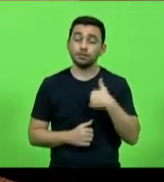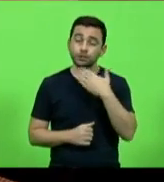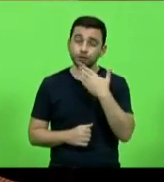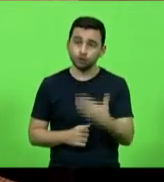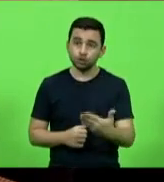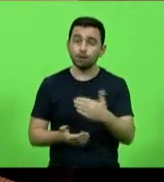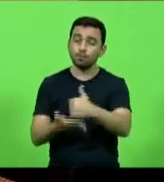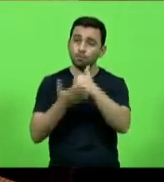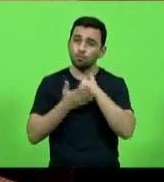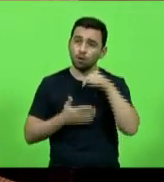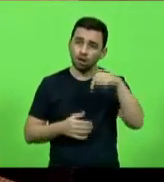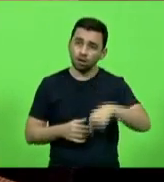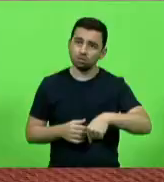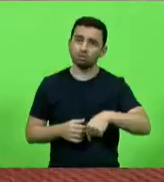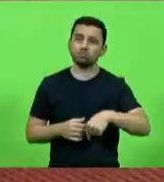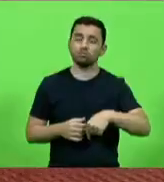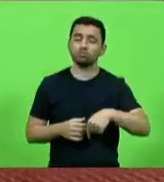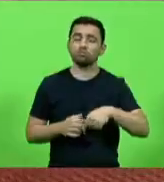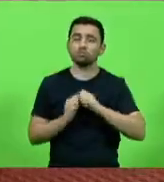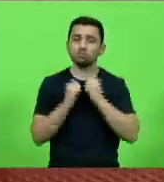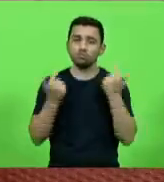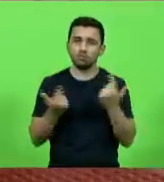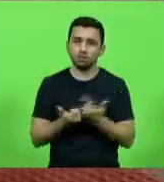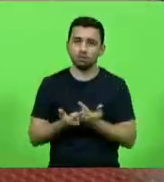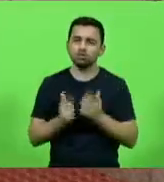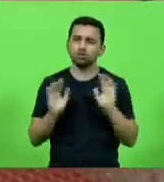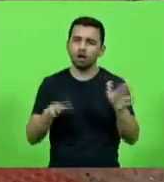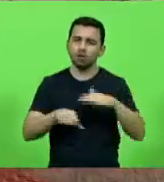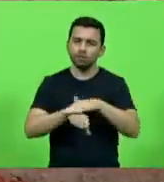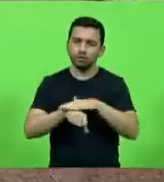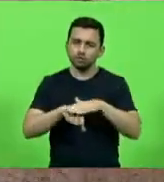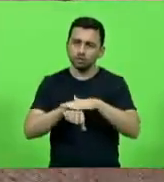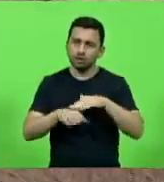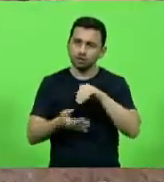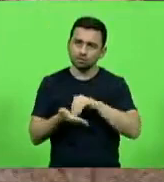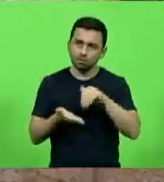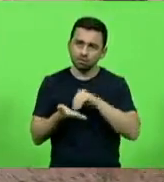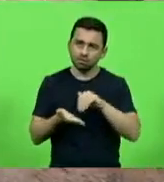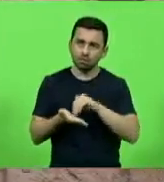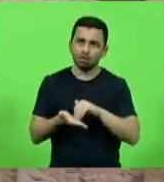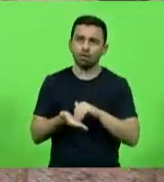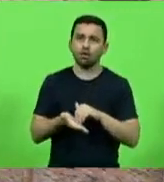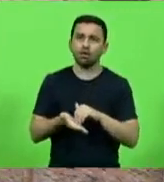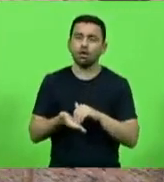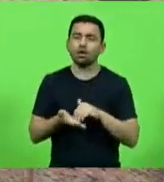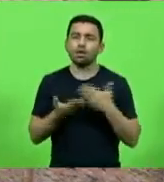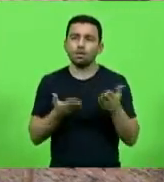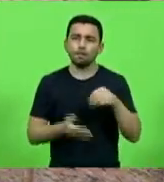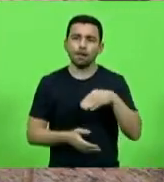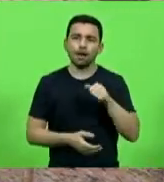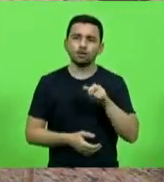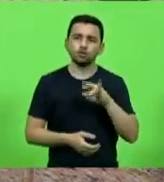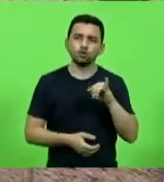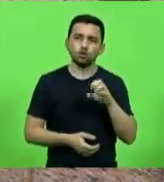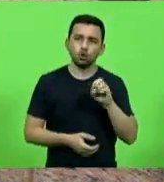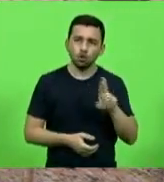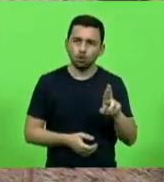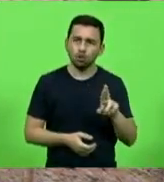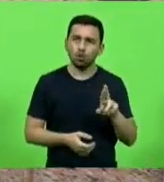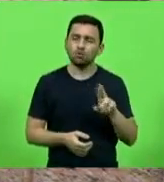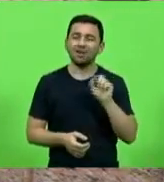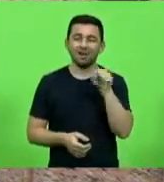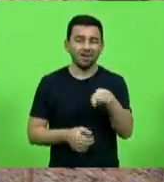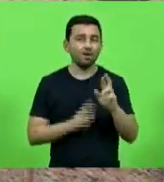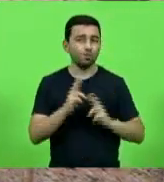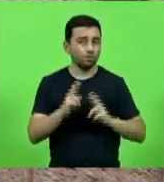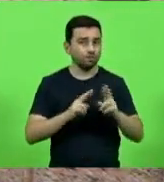casa. Conversei, inclusive, já com o secretário, uma jovem, sobre esse assunto, em que pese que é uma rodovia